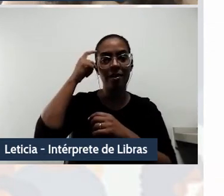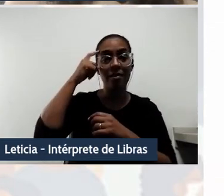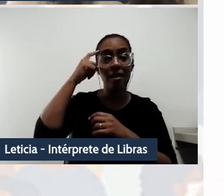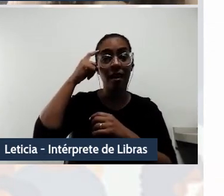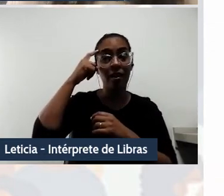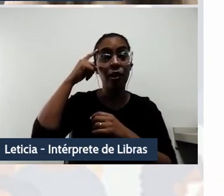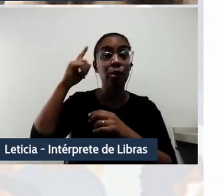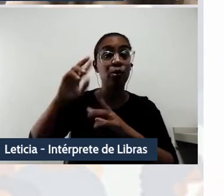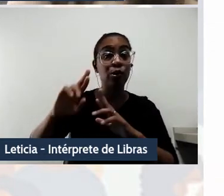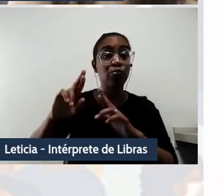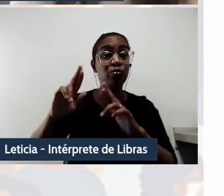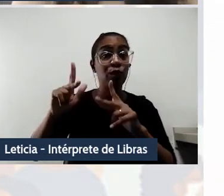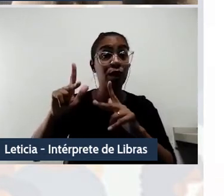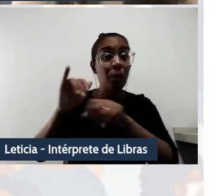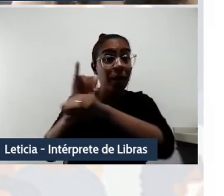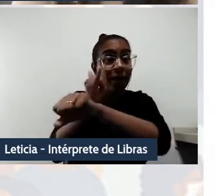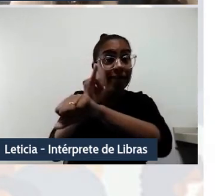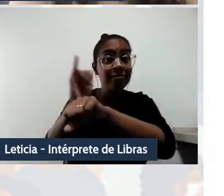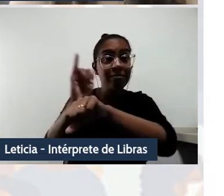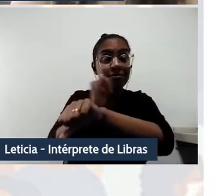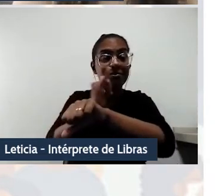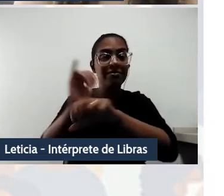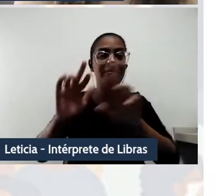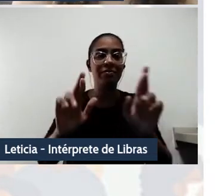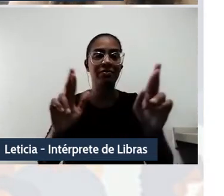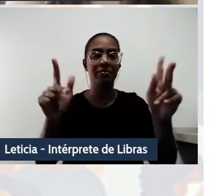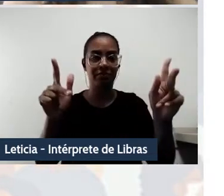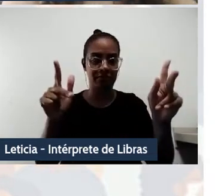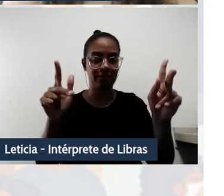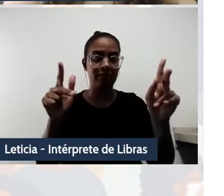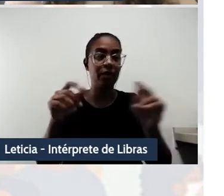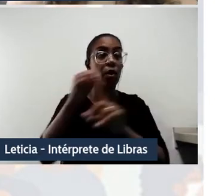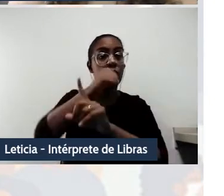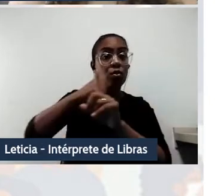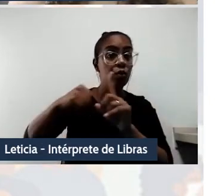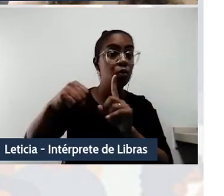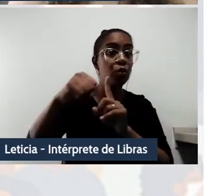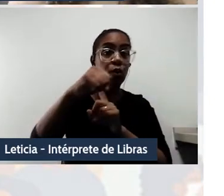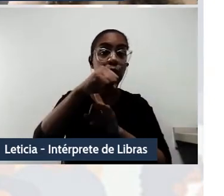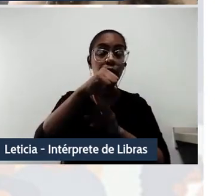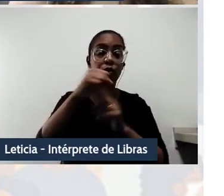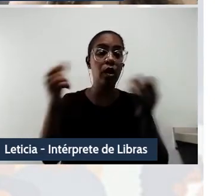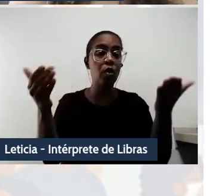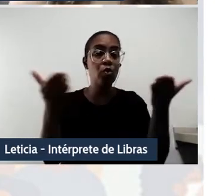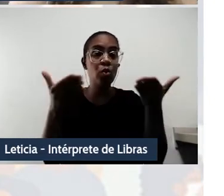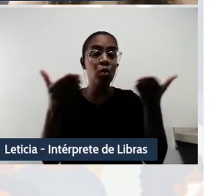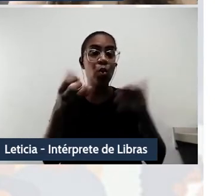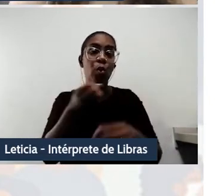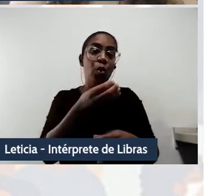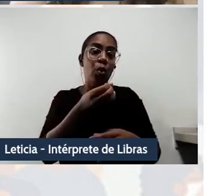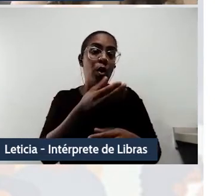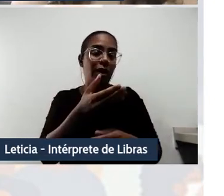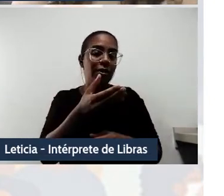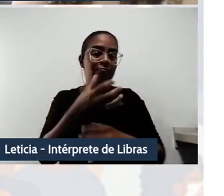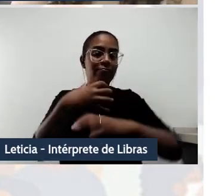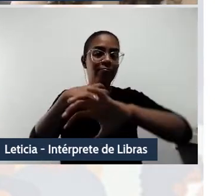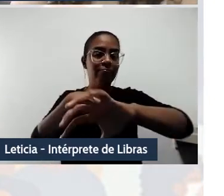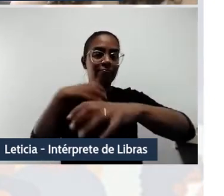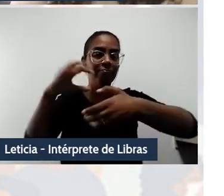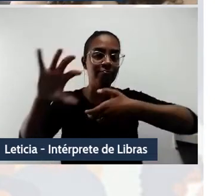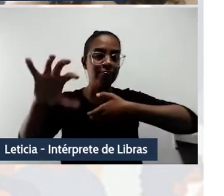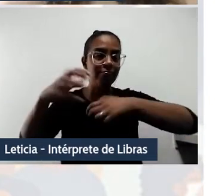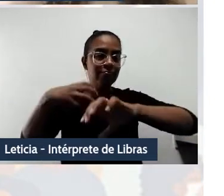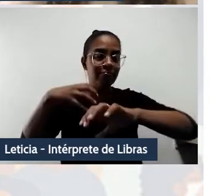sociedade para além dos estados-nação. Uma sociedade que se atualiza nas formas de solidariedade e cooperação global.